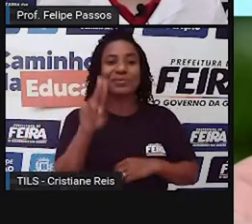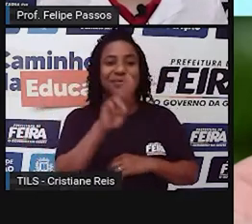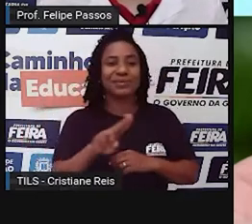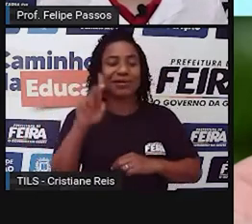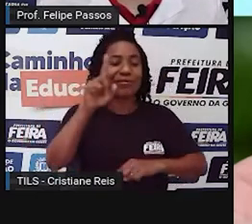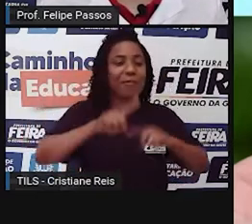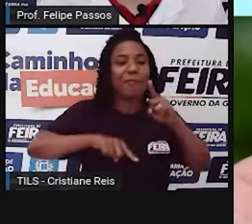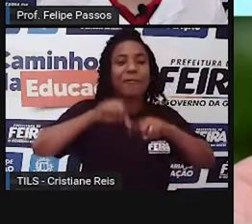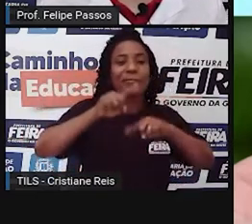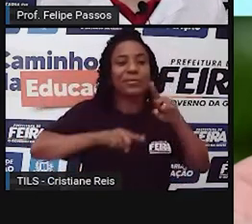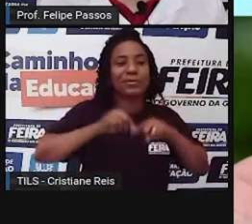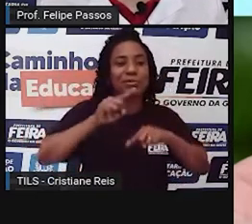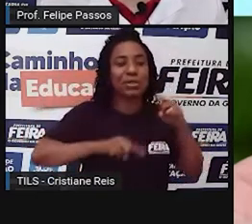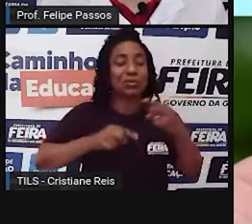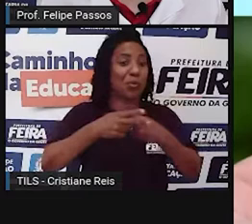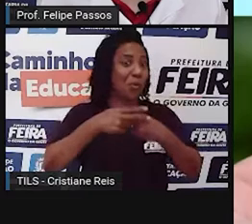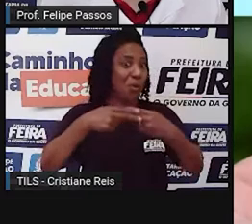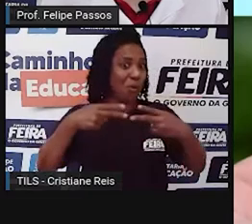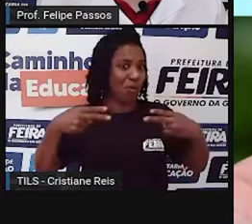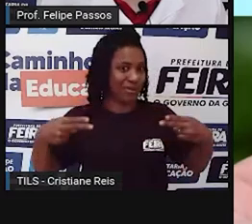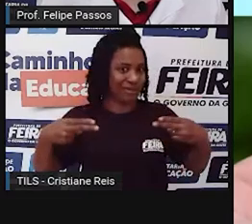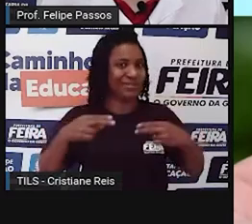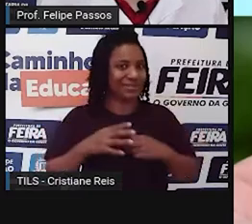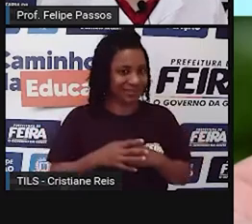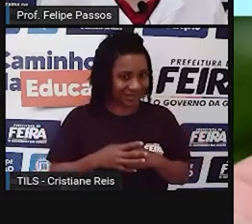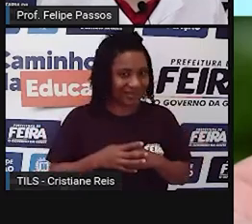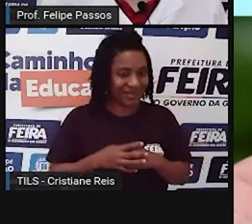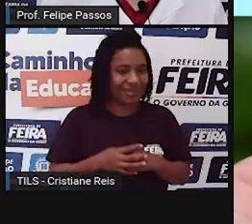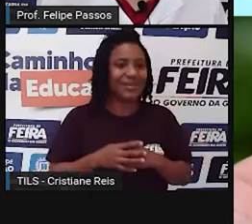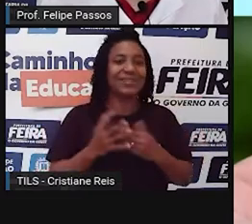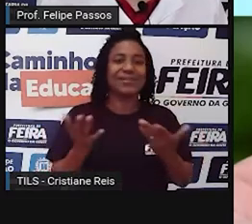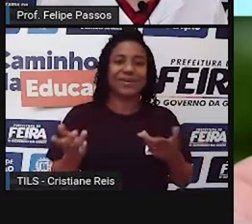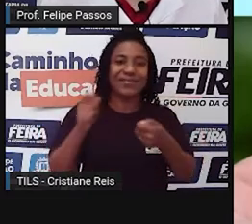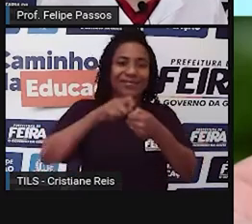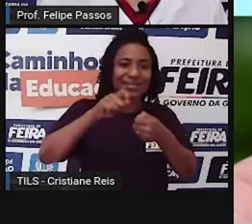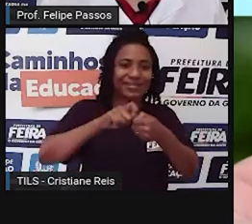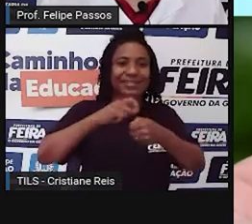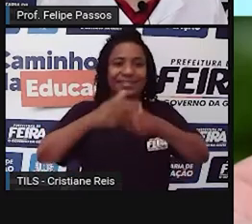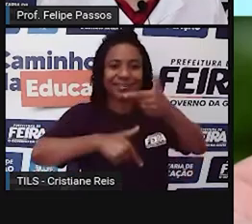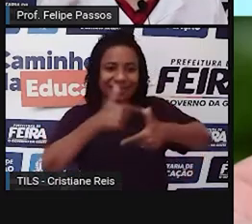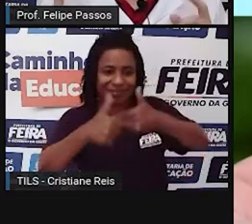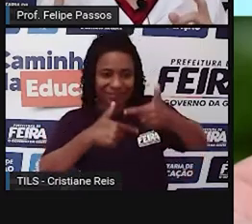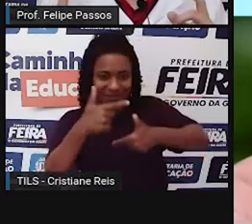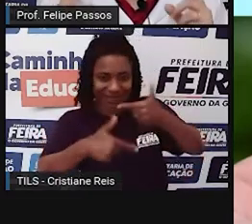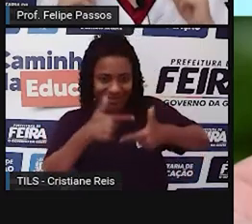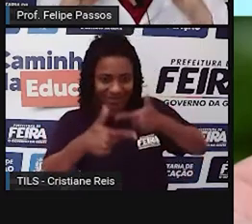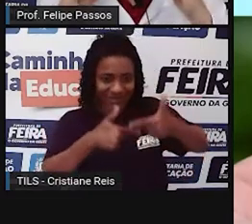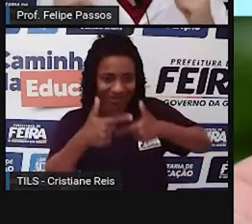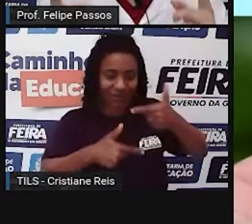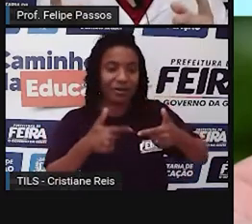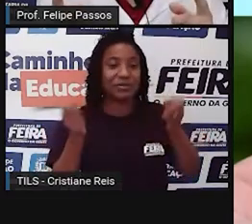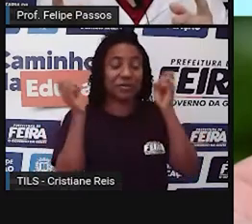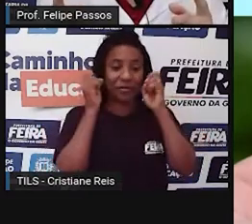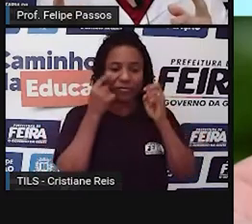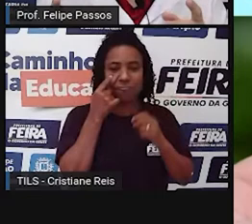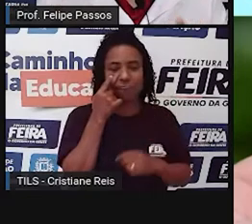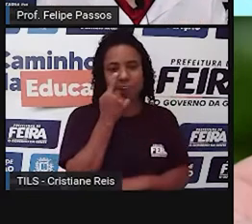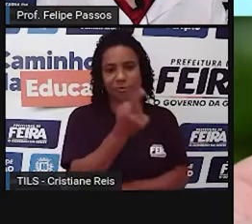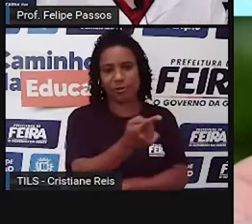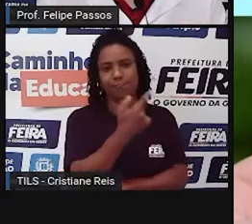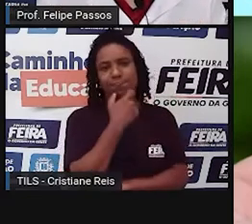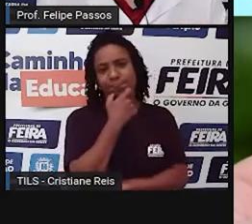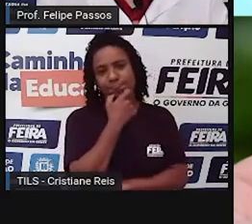estavam à nossa disposição, para quê? Para executar algumas tarefas. Então, gente visualizava um problema,